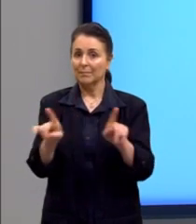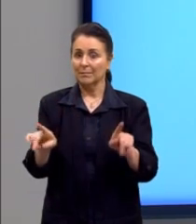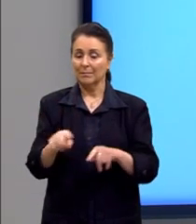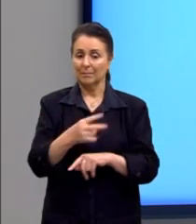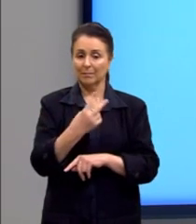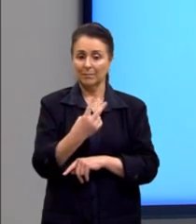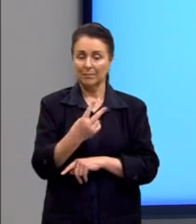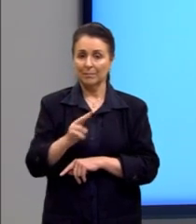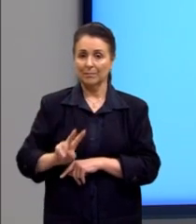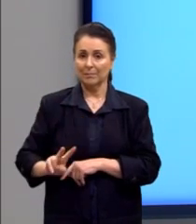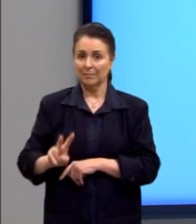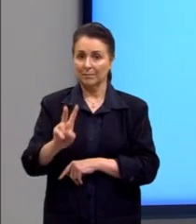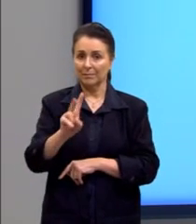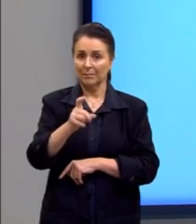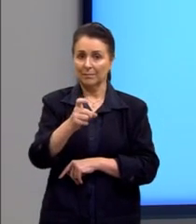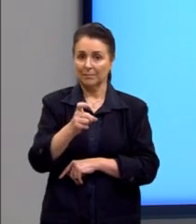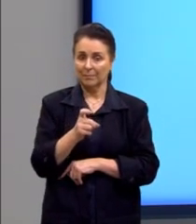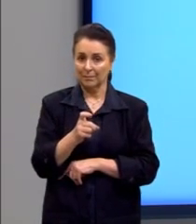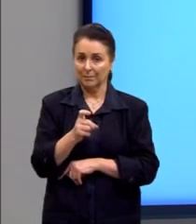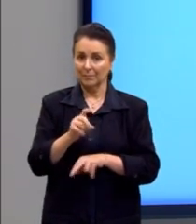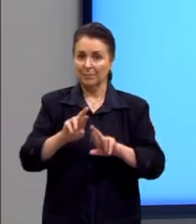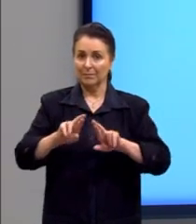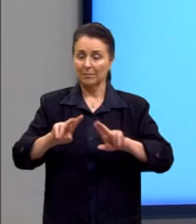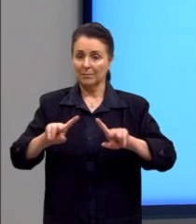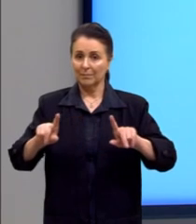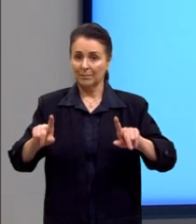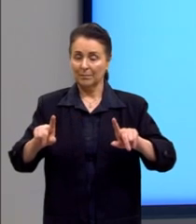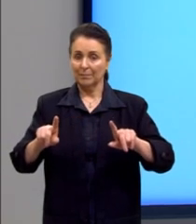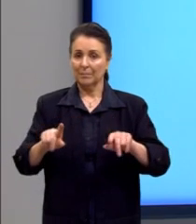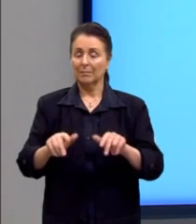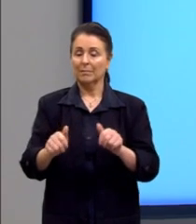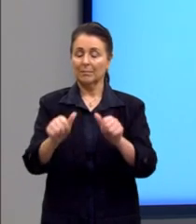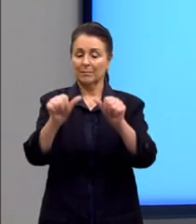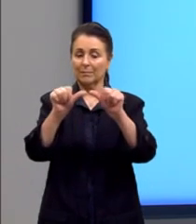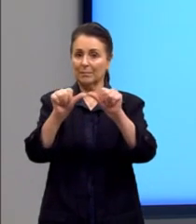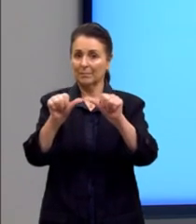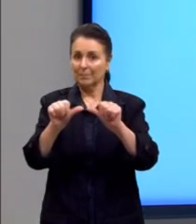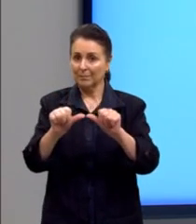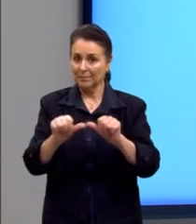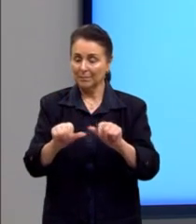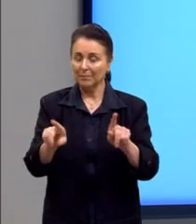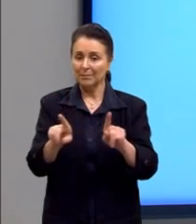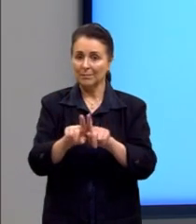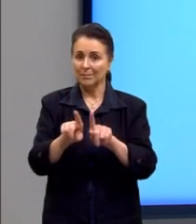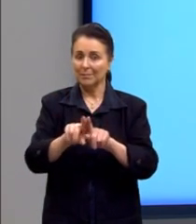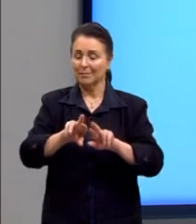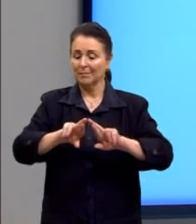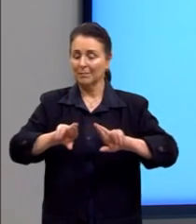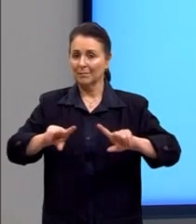dois valores de x diferentes, a imagem também vai ser diferente.